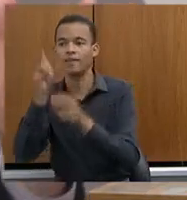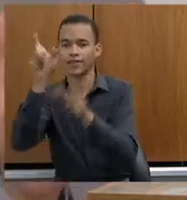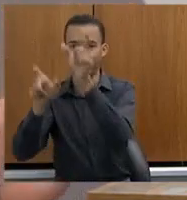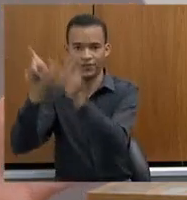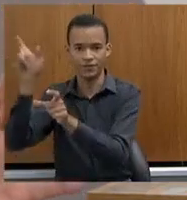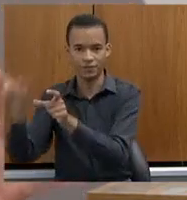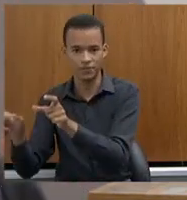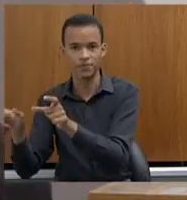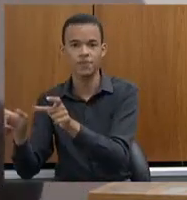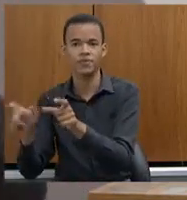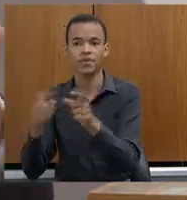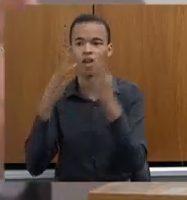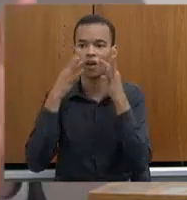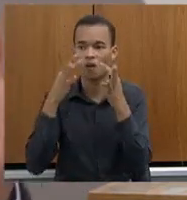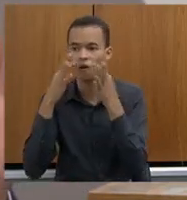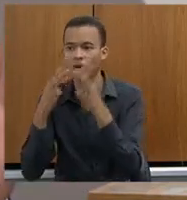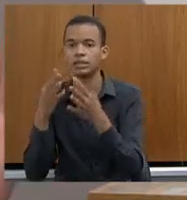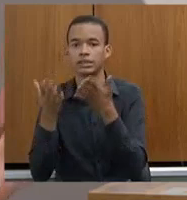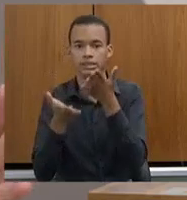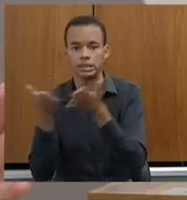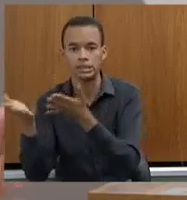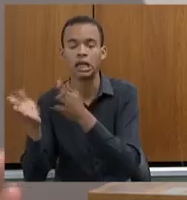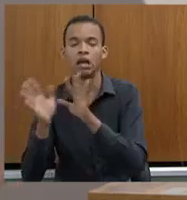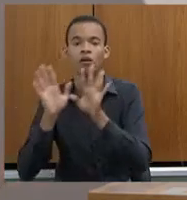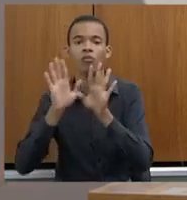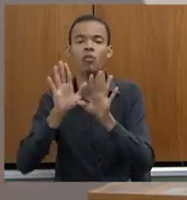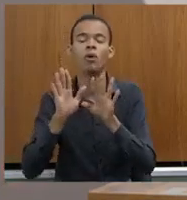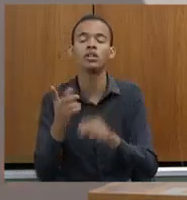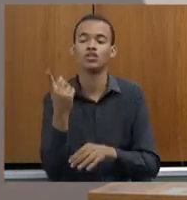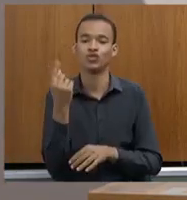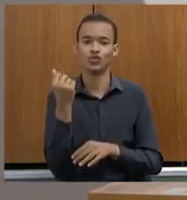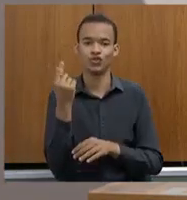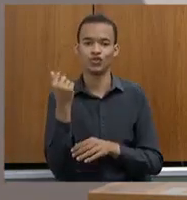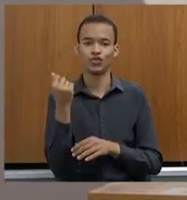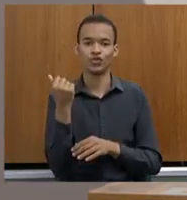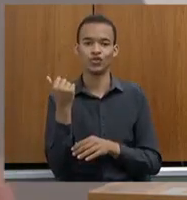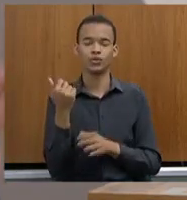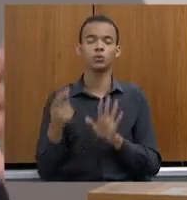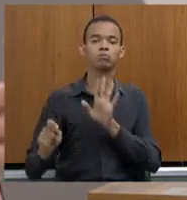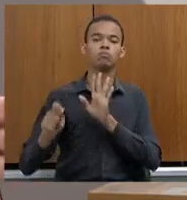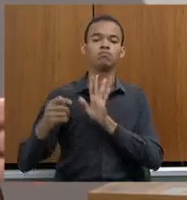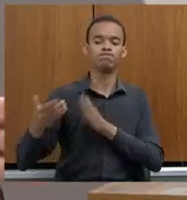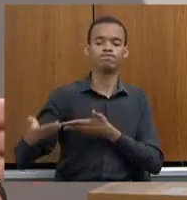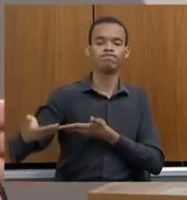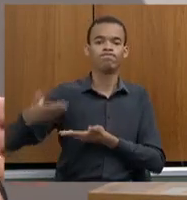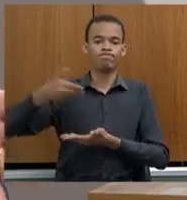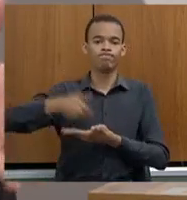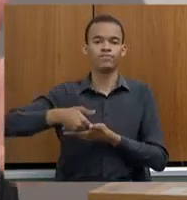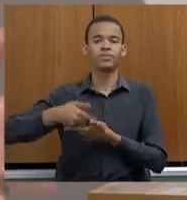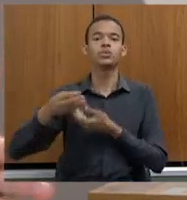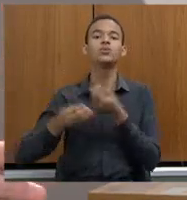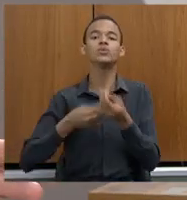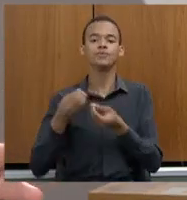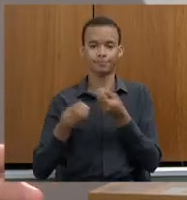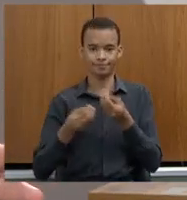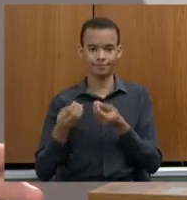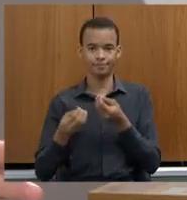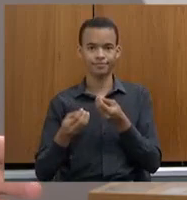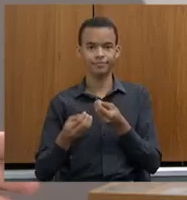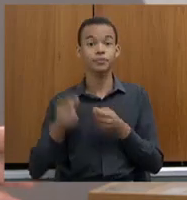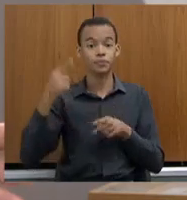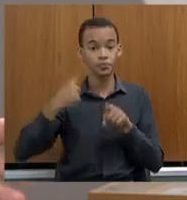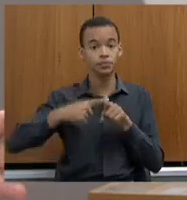custando para a Polícia Civil isso, para a Polícia Militar? Qual é o preço disso? Um crime federal acontecendo numa ferrovia.